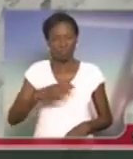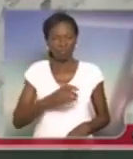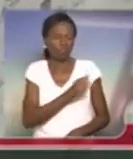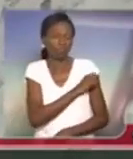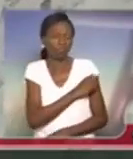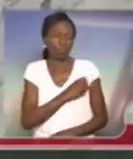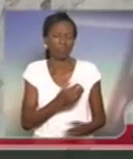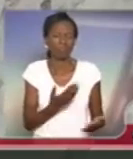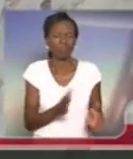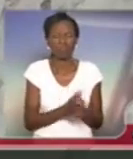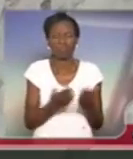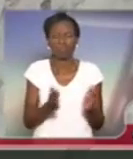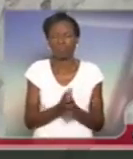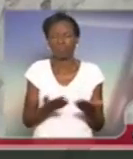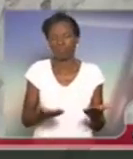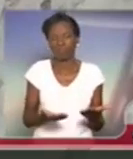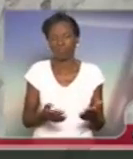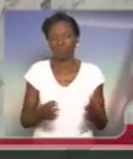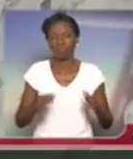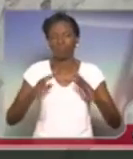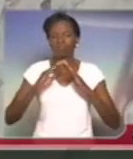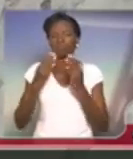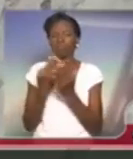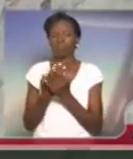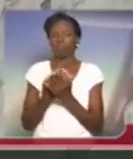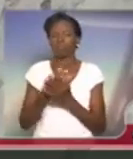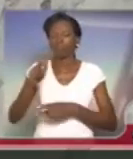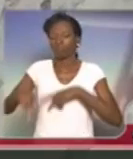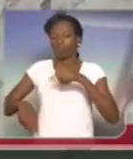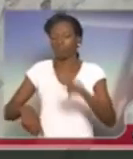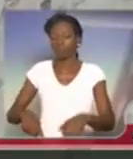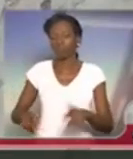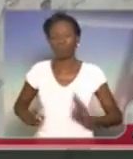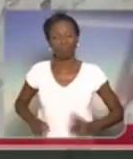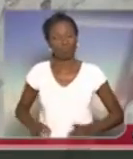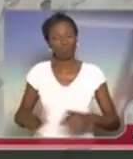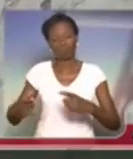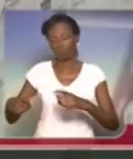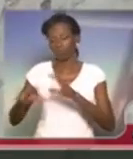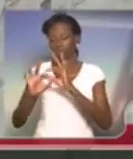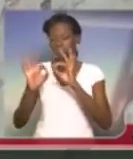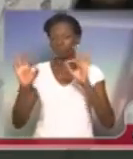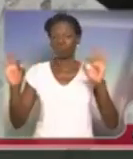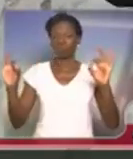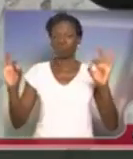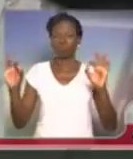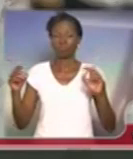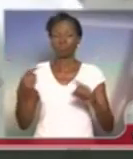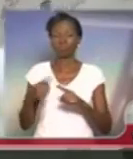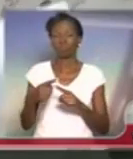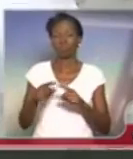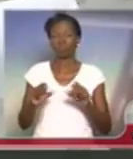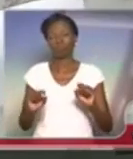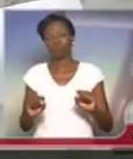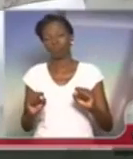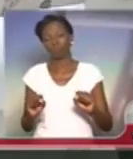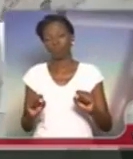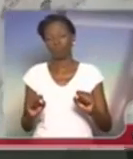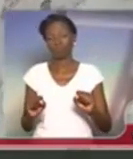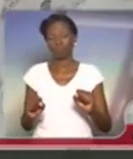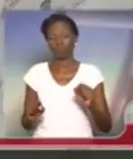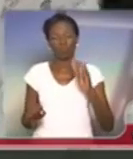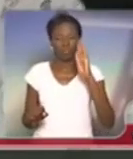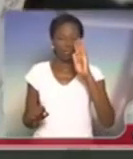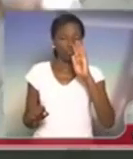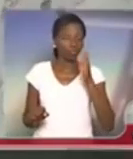escola pública permaneçam numa região nobre, que talvez esteja na visão